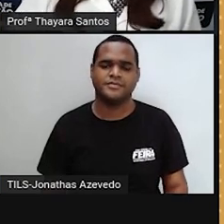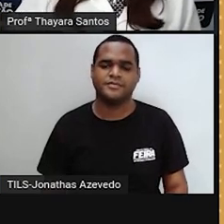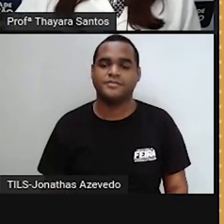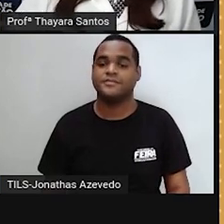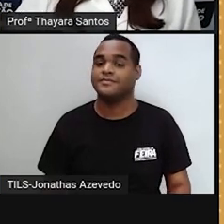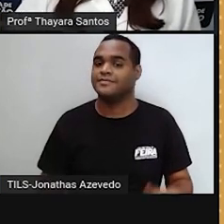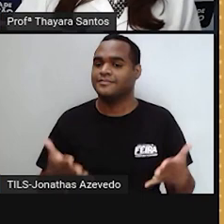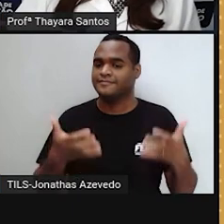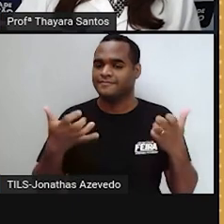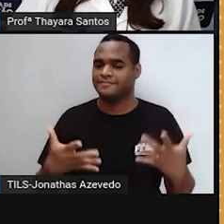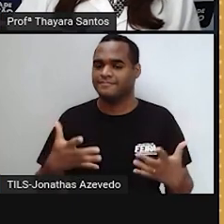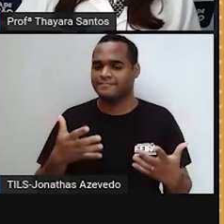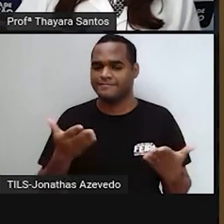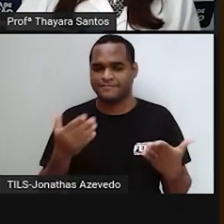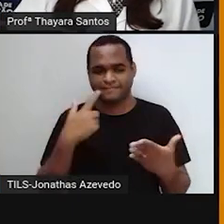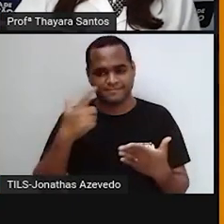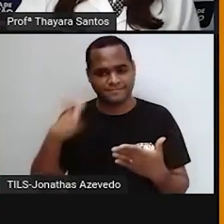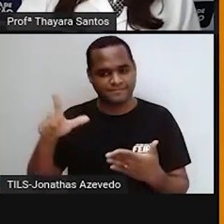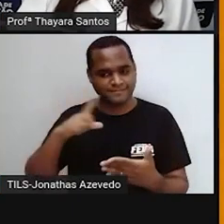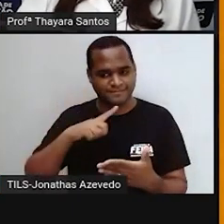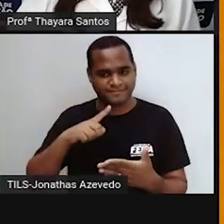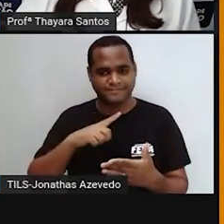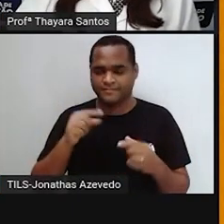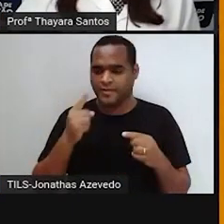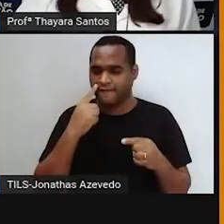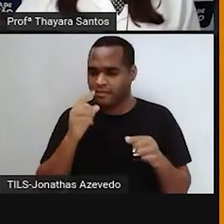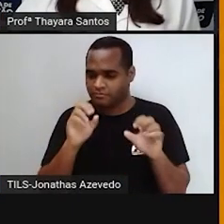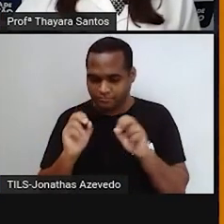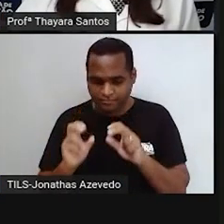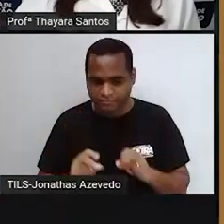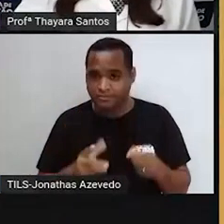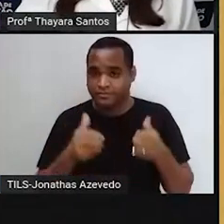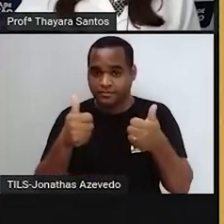Agora sim, vamos lá para a nossa correção.